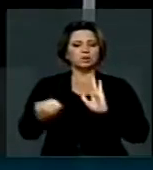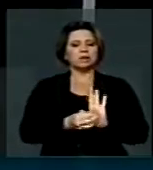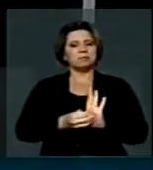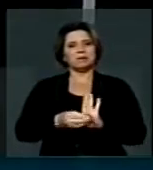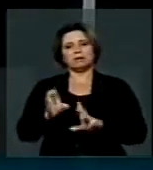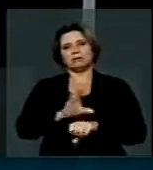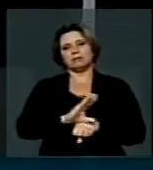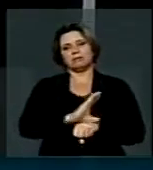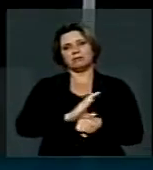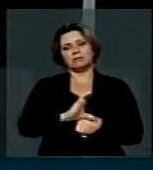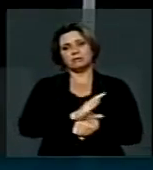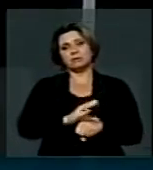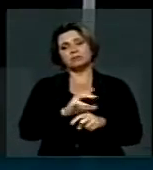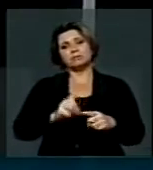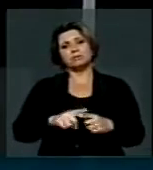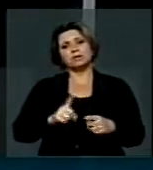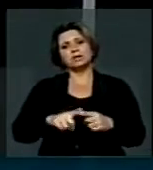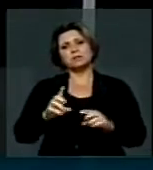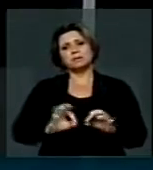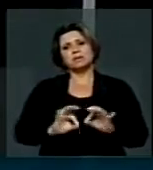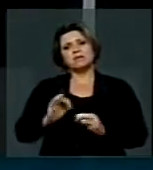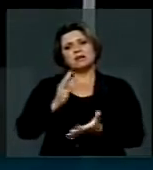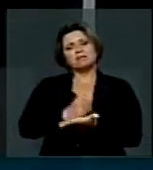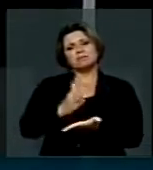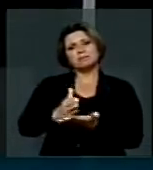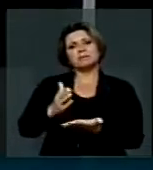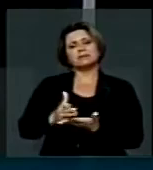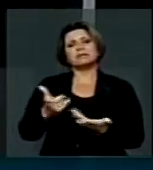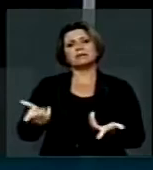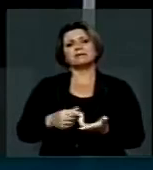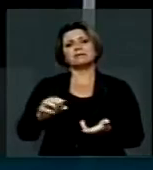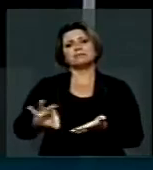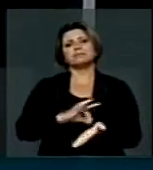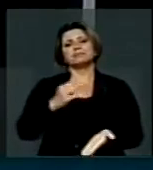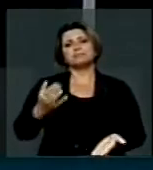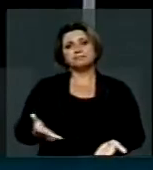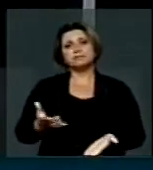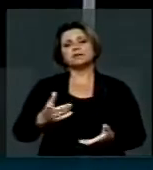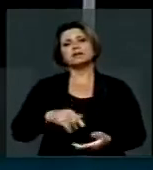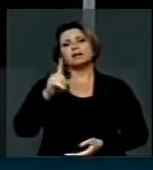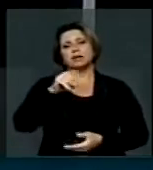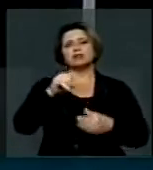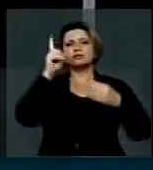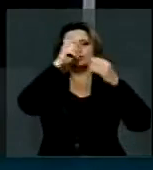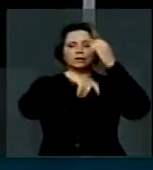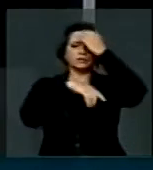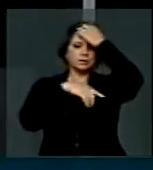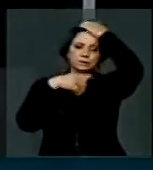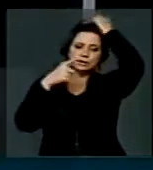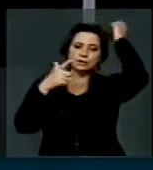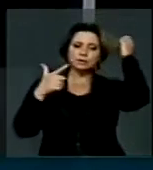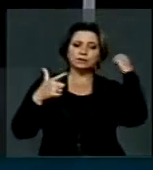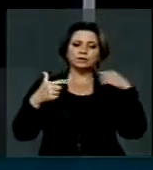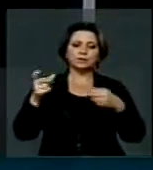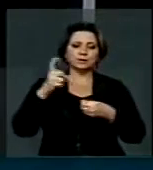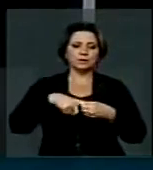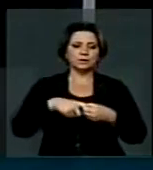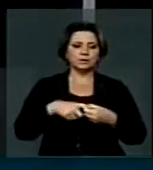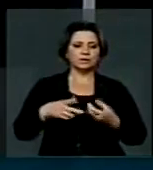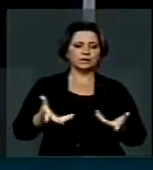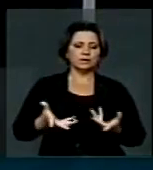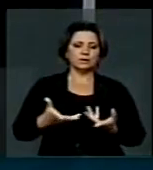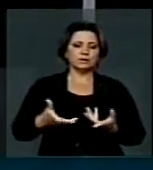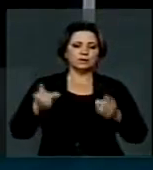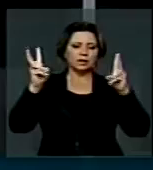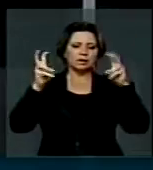que a Câmara votou, porque ela foi fatiada e agora promulgada. É difícil que as outras questões voltem a ser